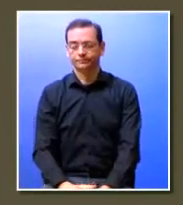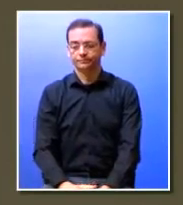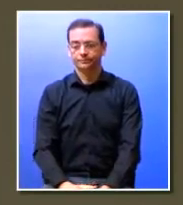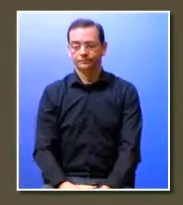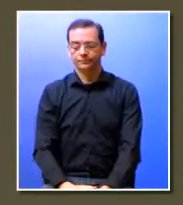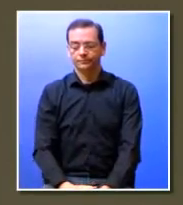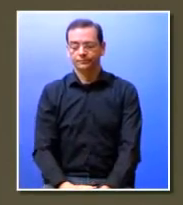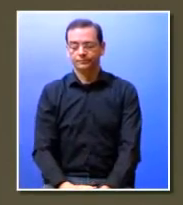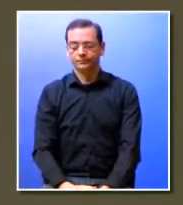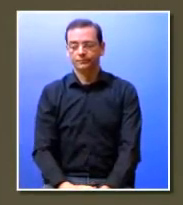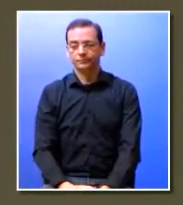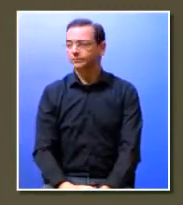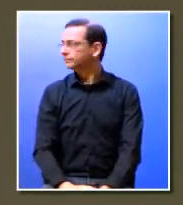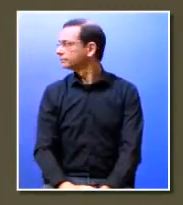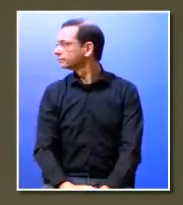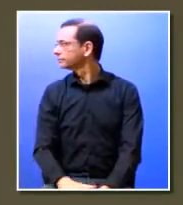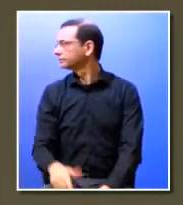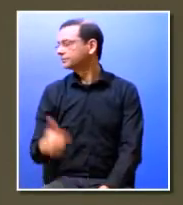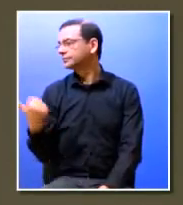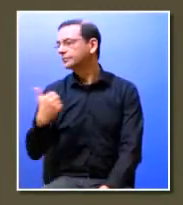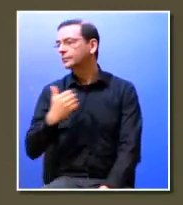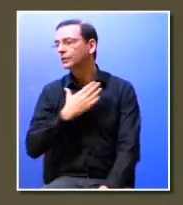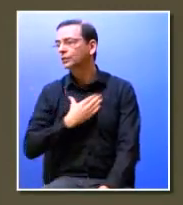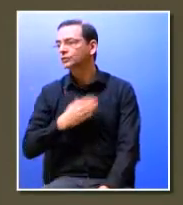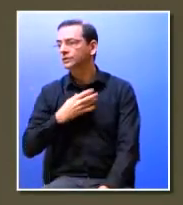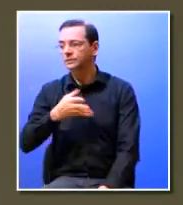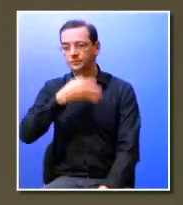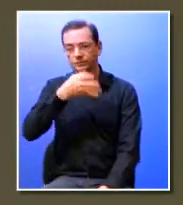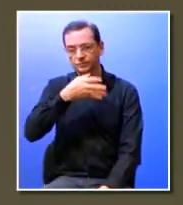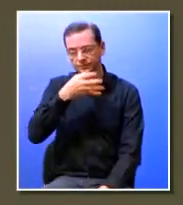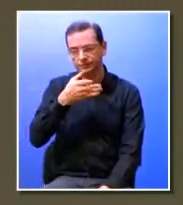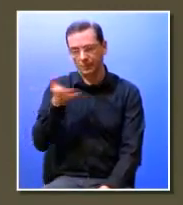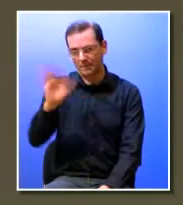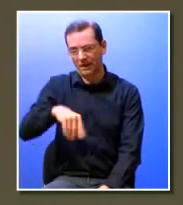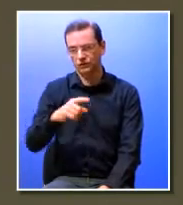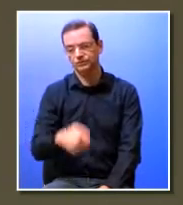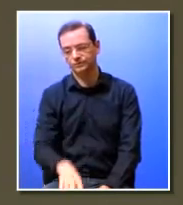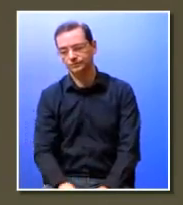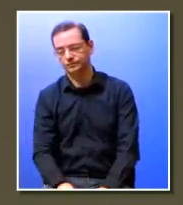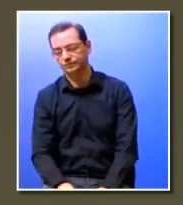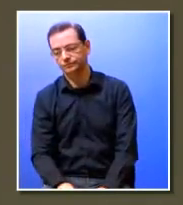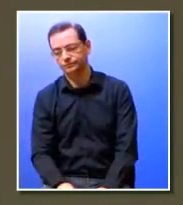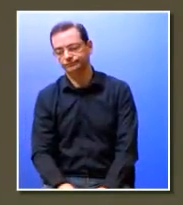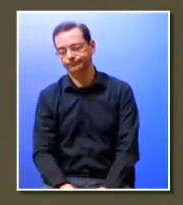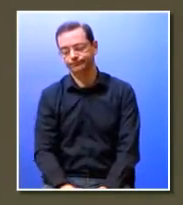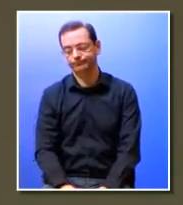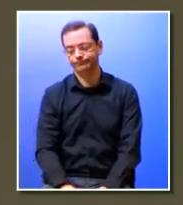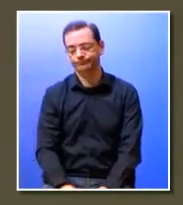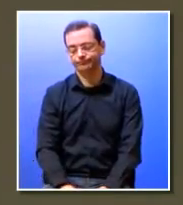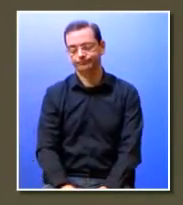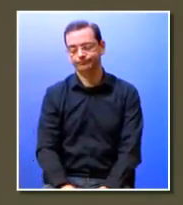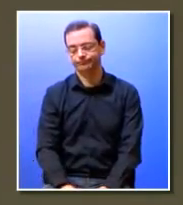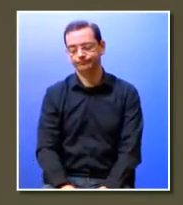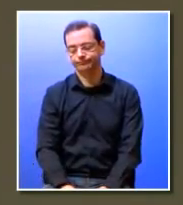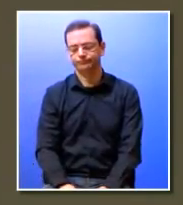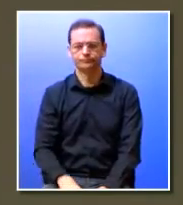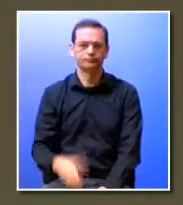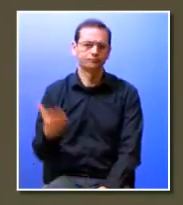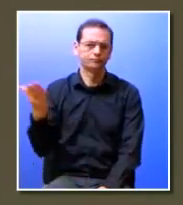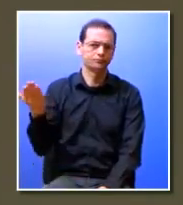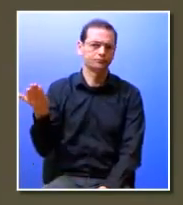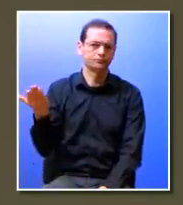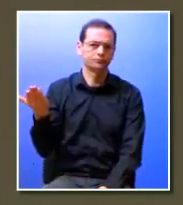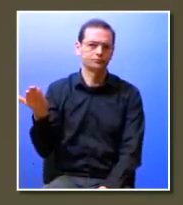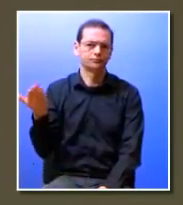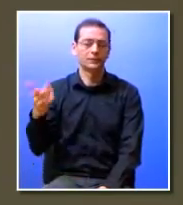com isto duas ou três iniciativas que gostava de vos comentar nós temos agora uma nova postura vamos